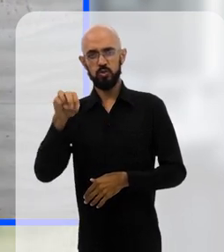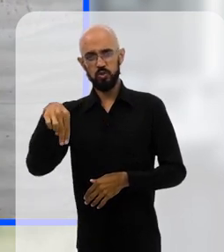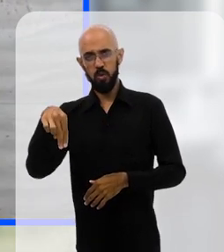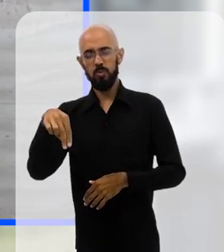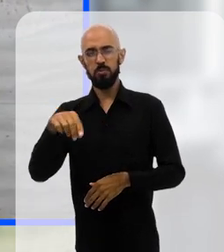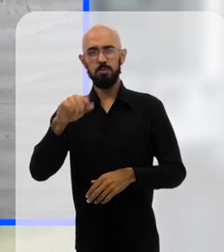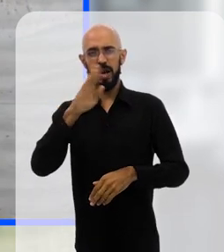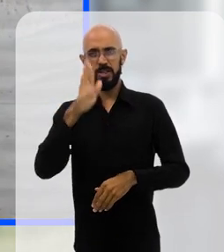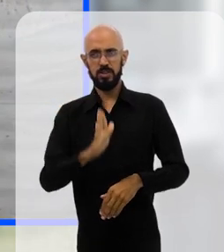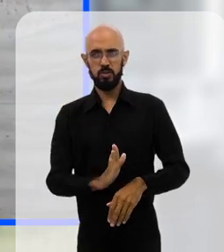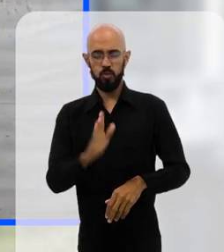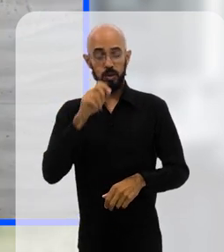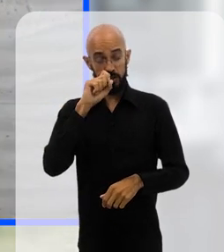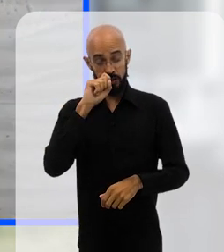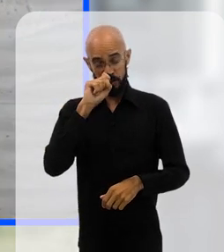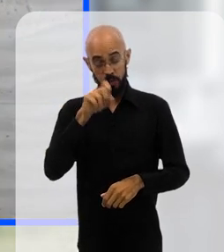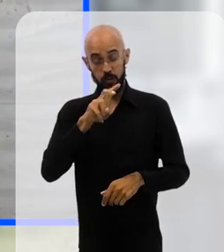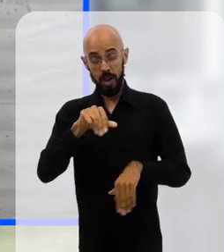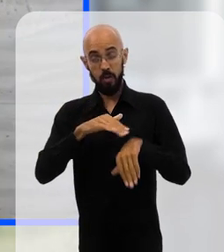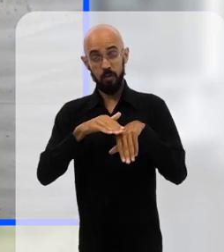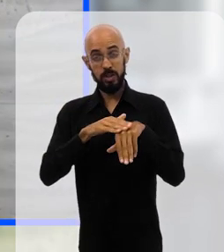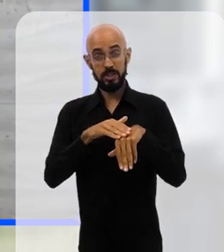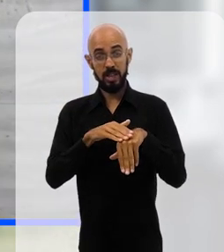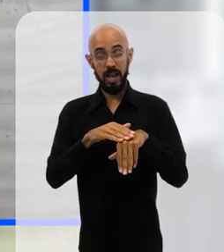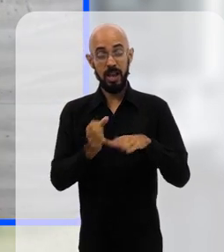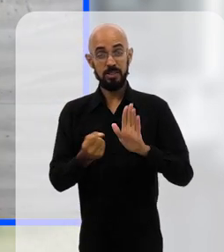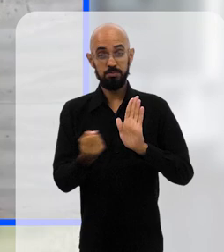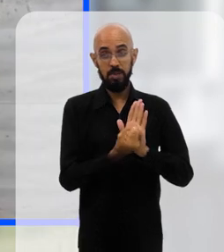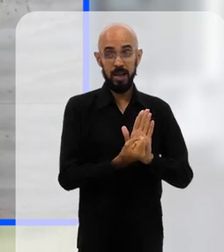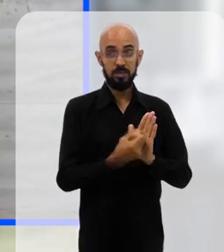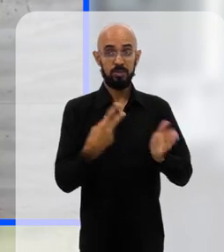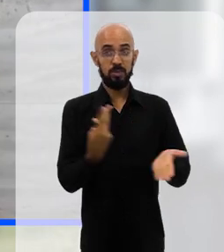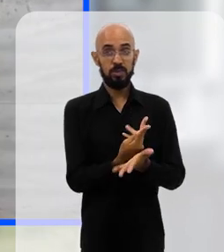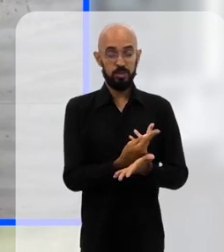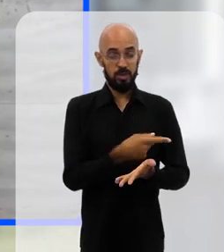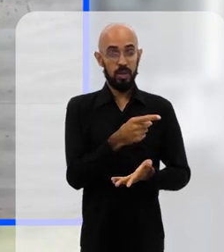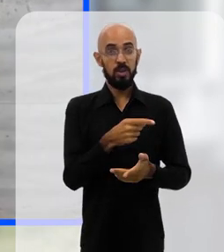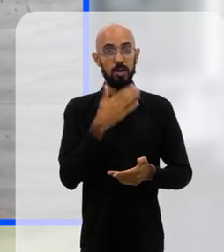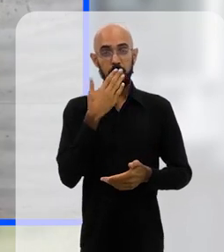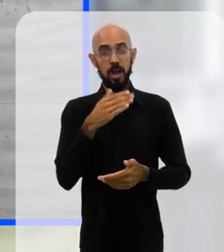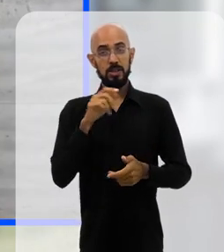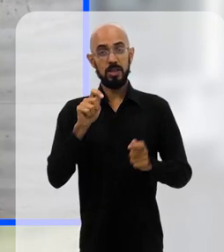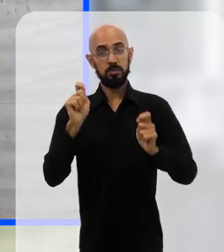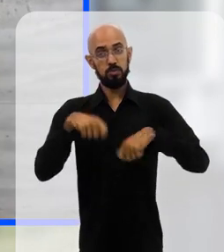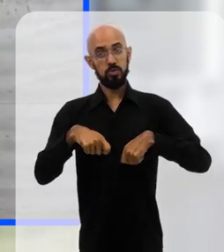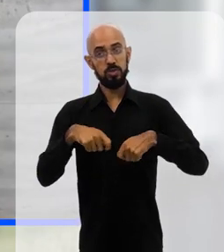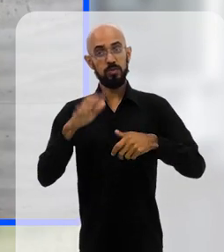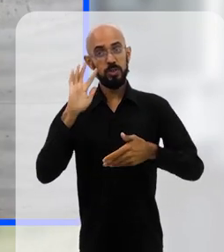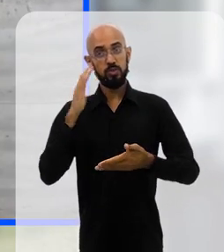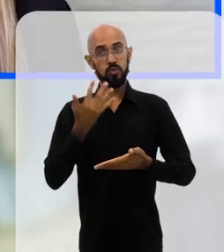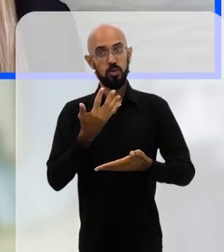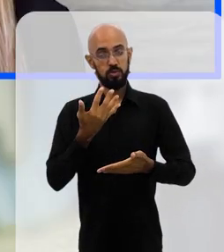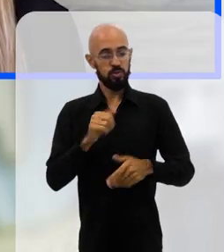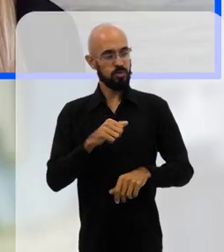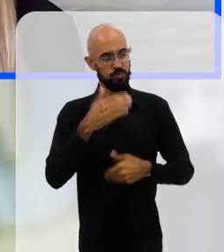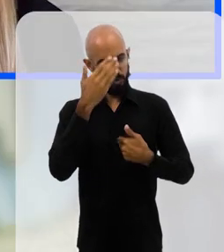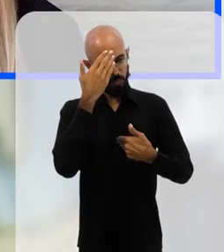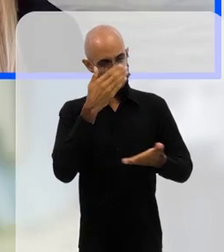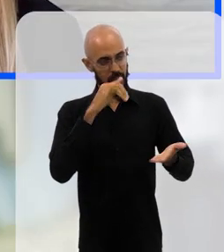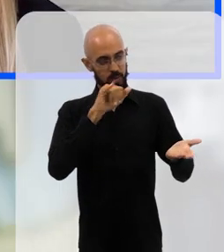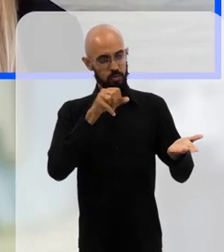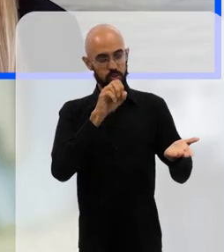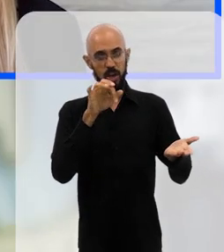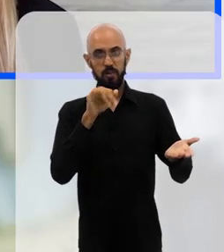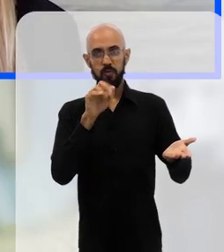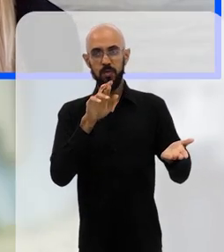sofridos pela população diante das desigualdades e quais as possíveis soluções para reduzir essas diferenças. Jefferson,